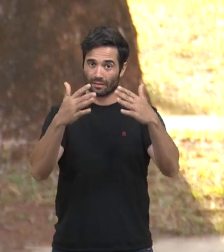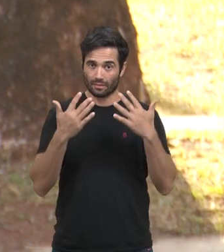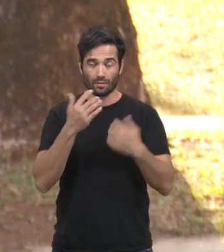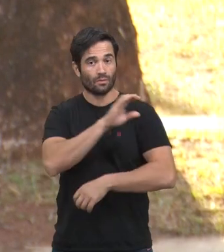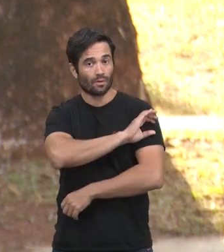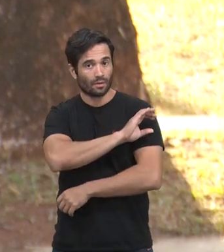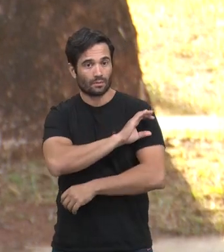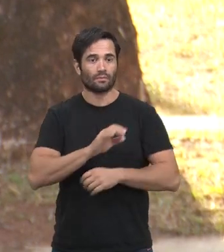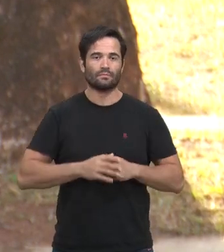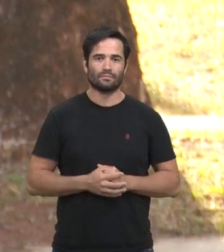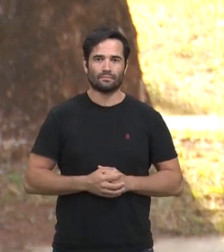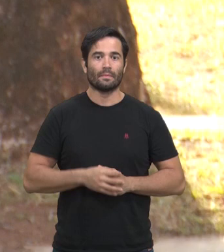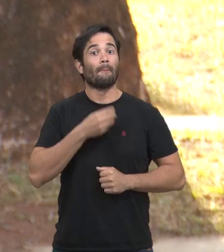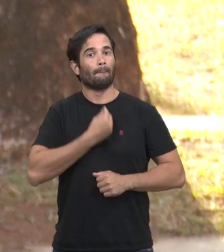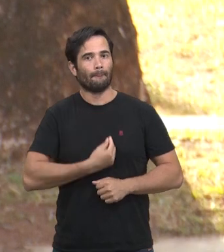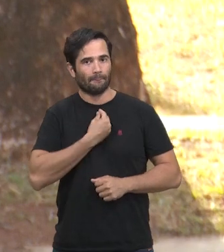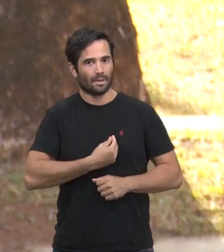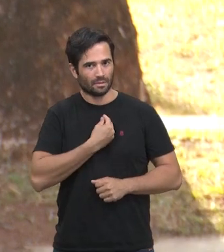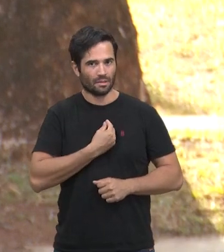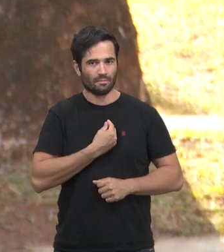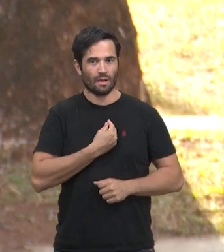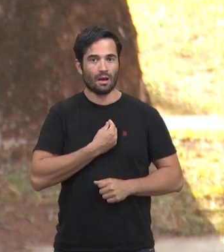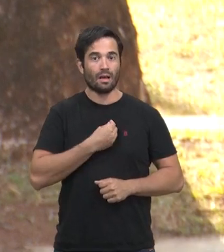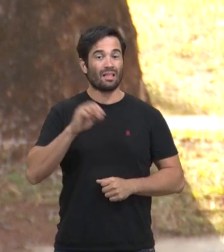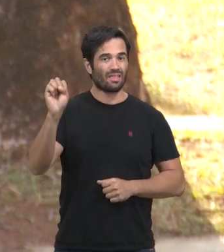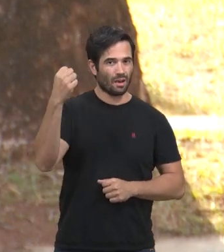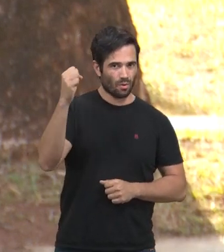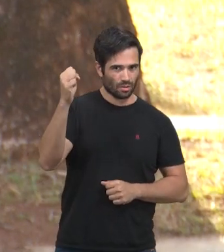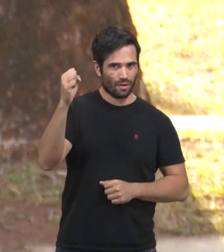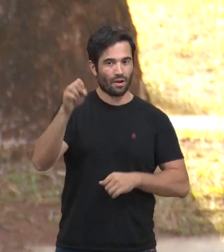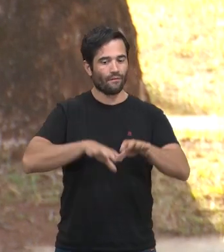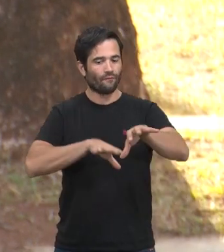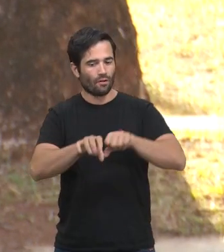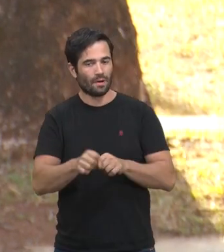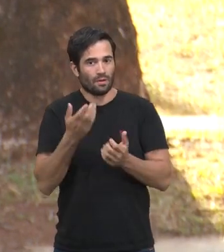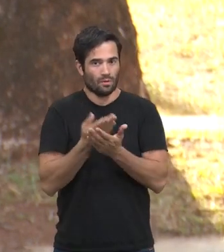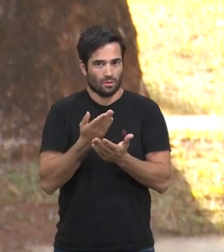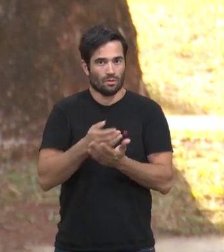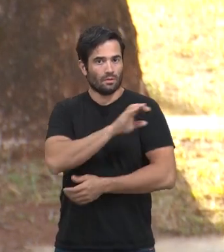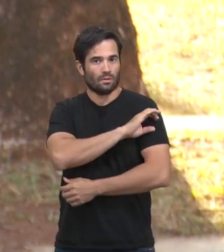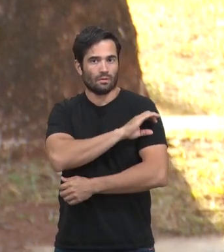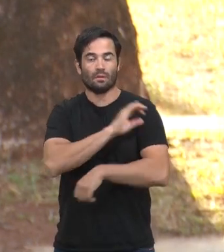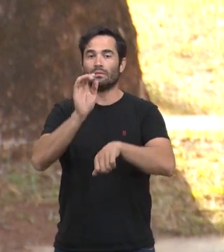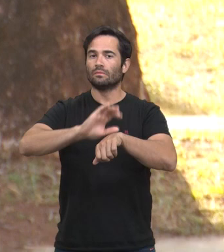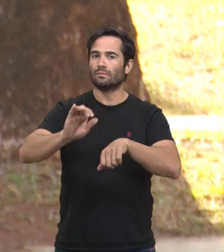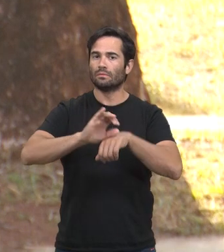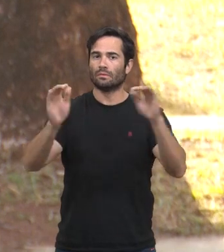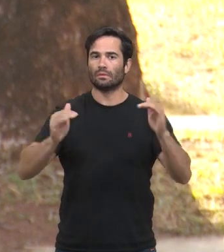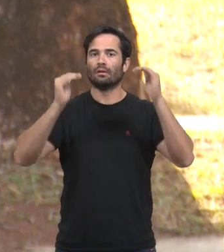Atenção coordenadores, participem da 8ª edição de formação de coordenadores de cursos de